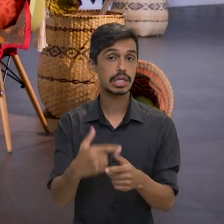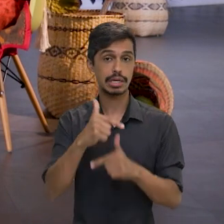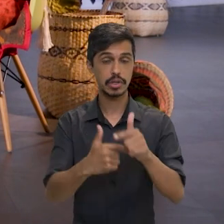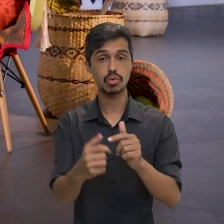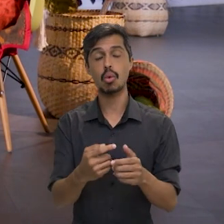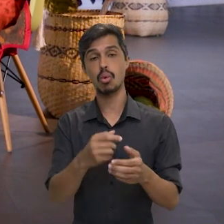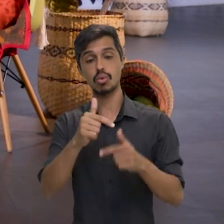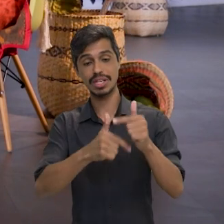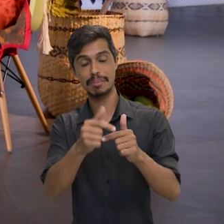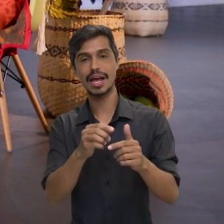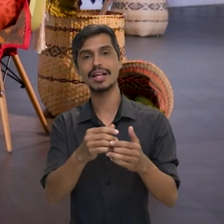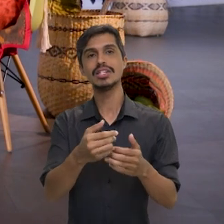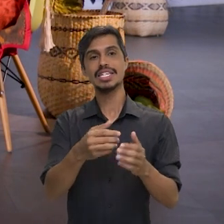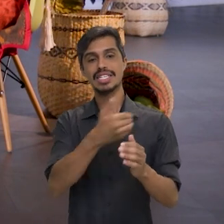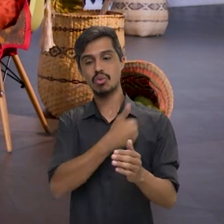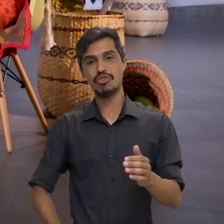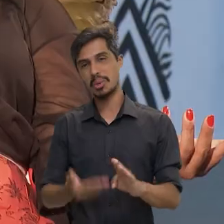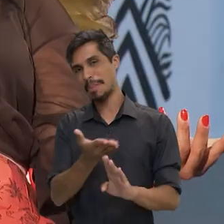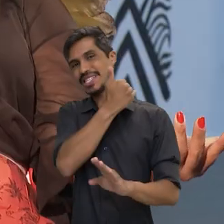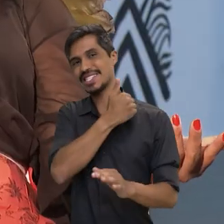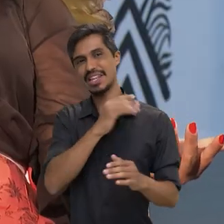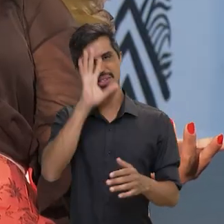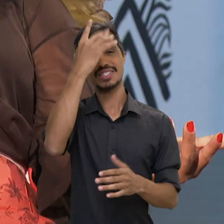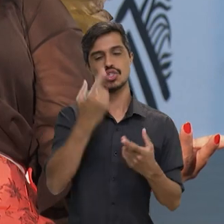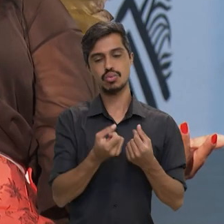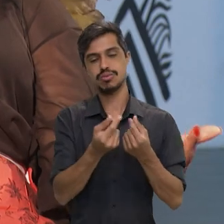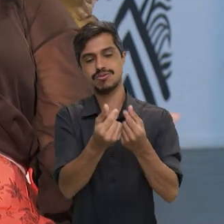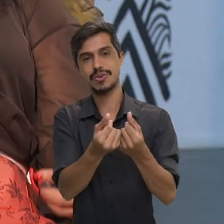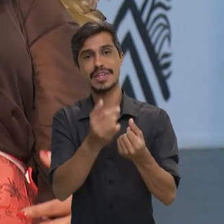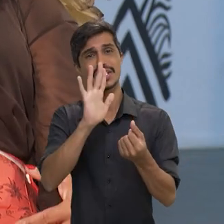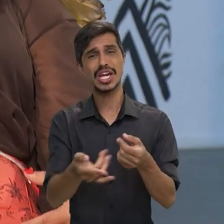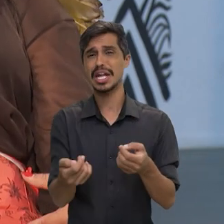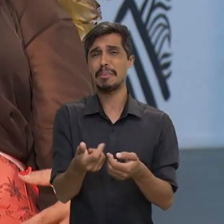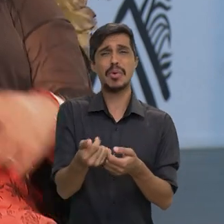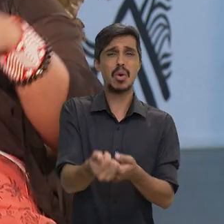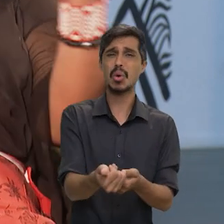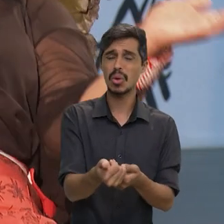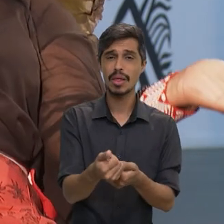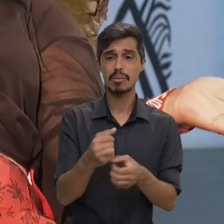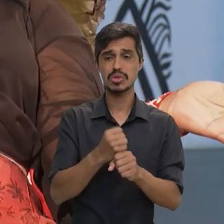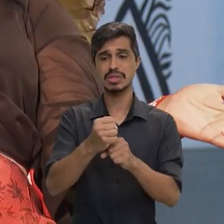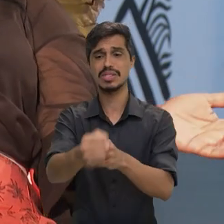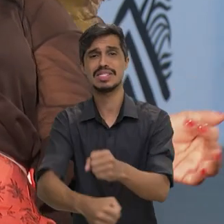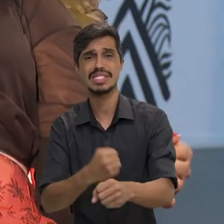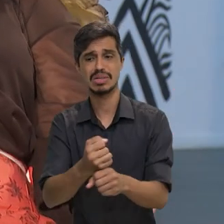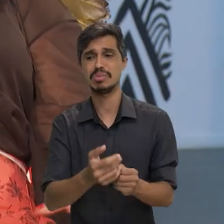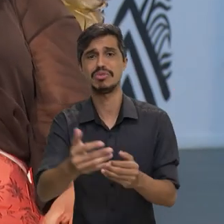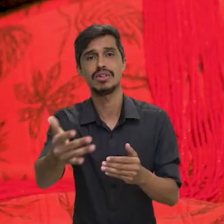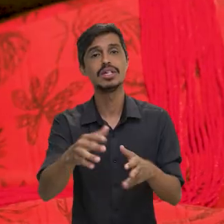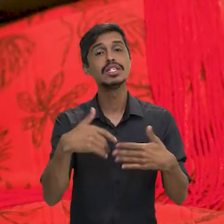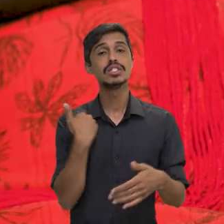trabalhamos com o orçamento que ficou da gestão passada, né? E que já era insuficiente para os anos anteriores